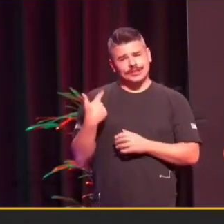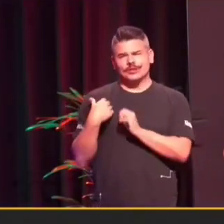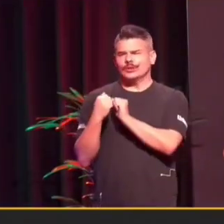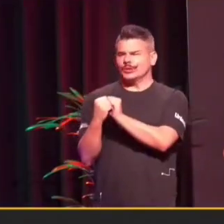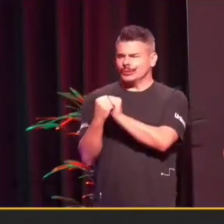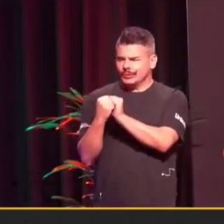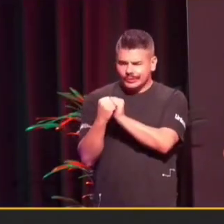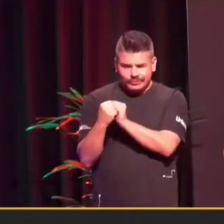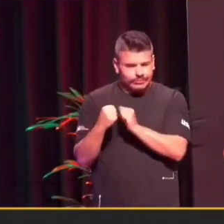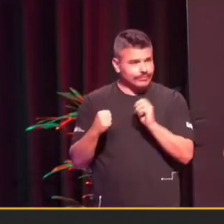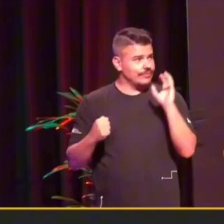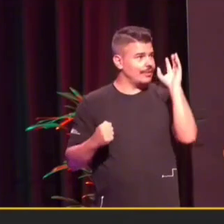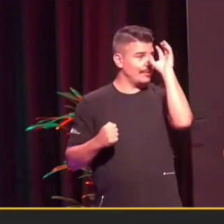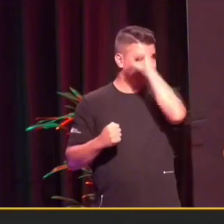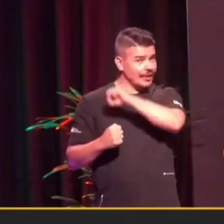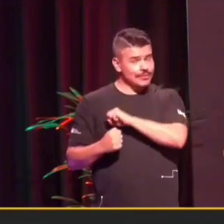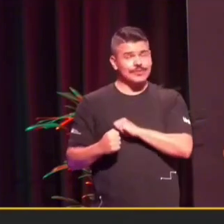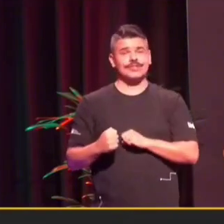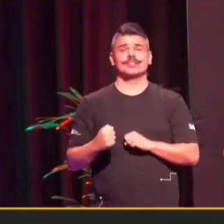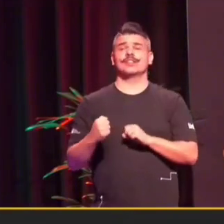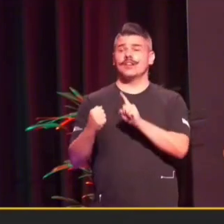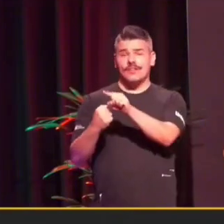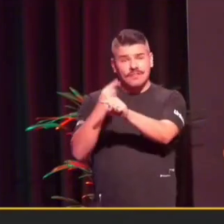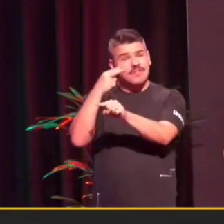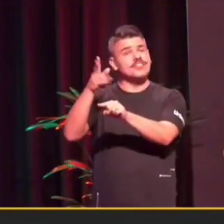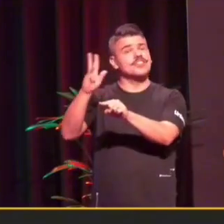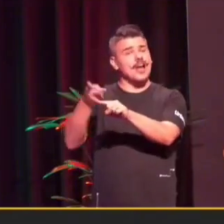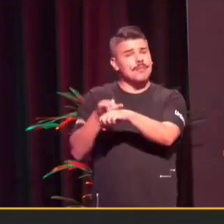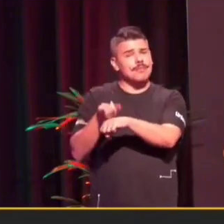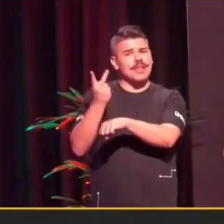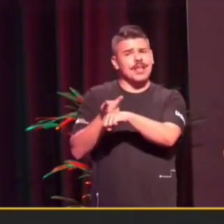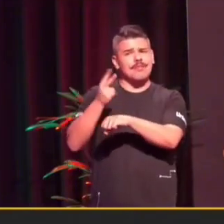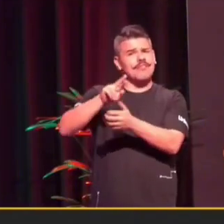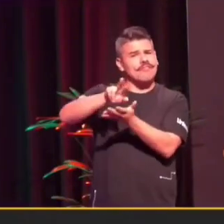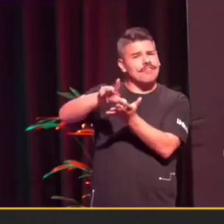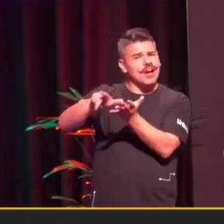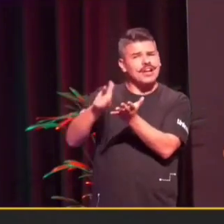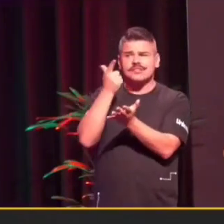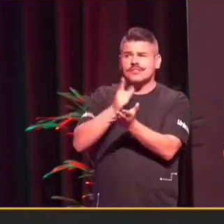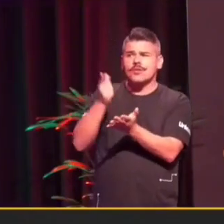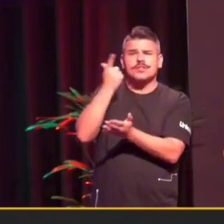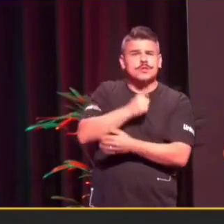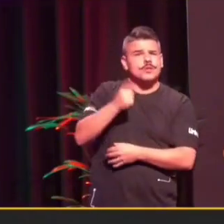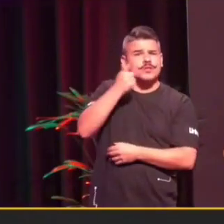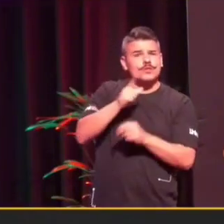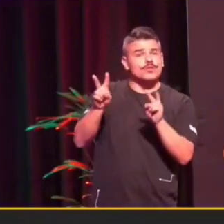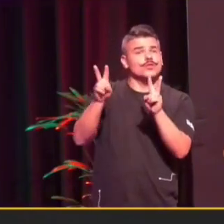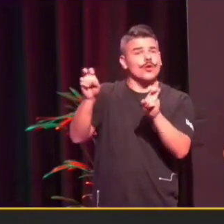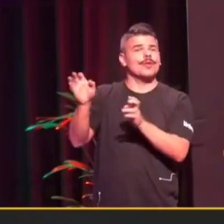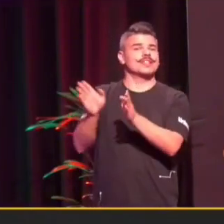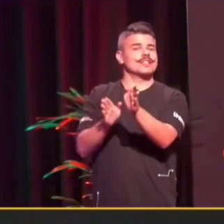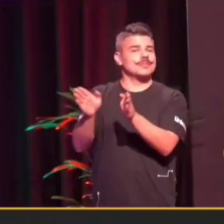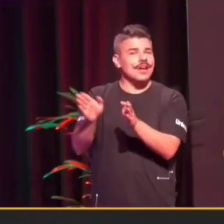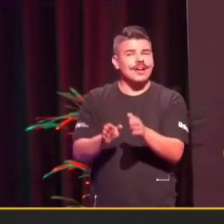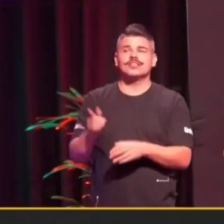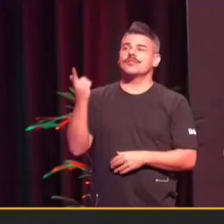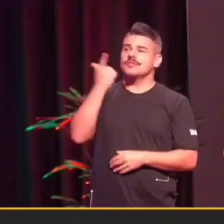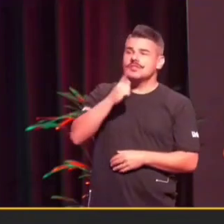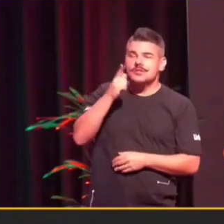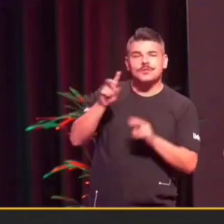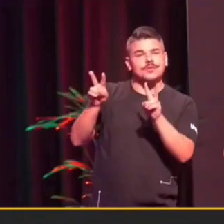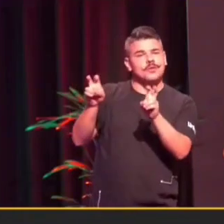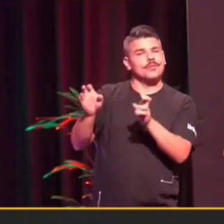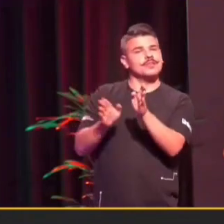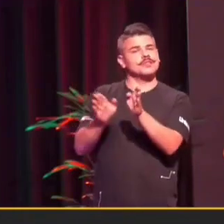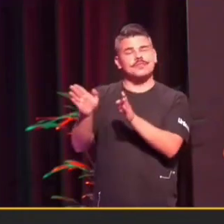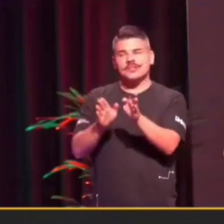bastante. Já vimos esse cliente ganhar muitas conquistas, muitos prêmios por toda a sua jornada de acessibilidade